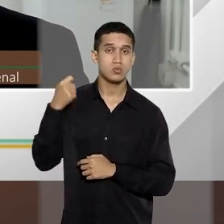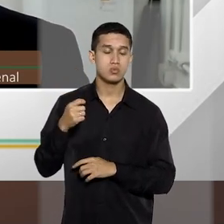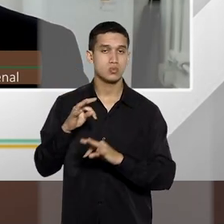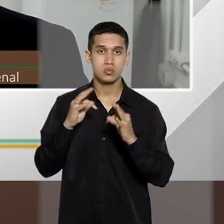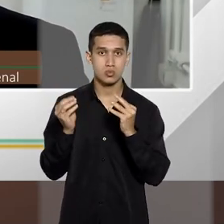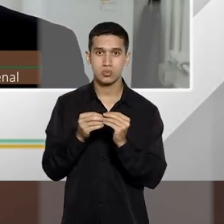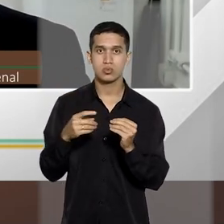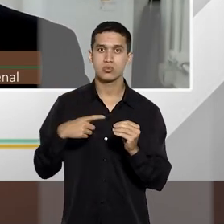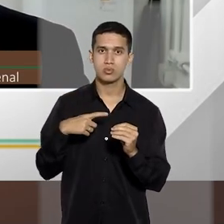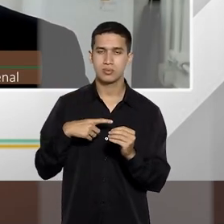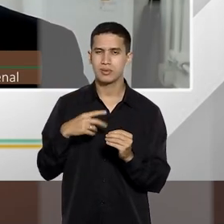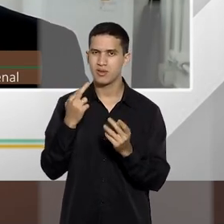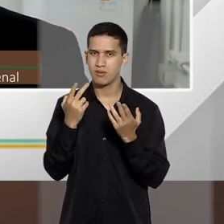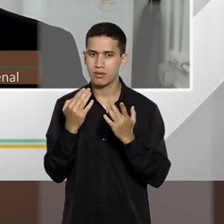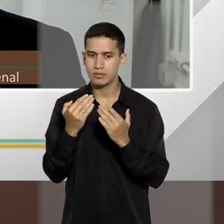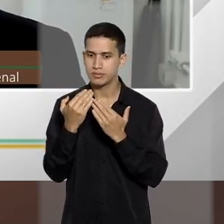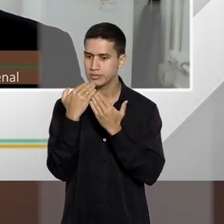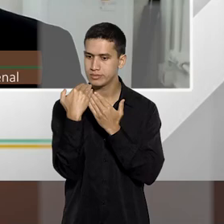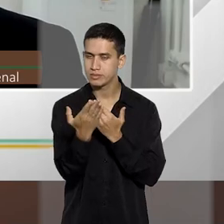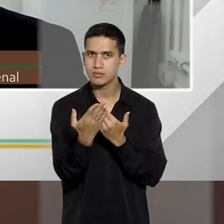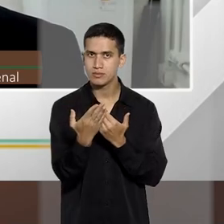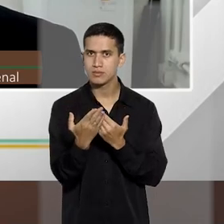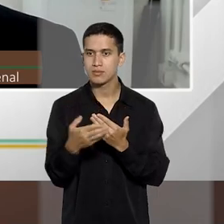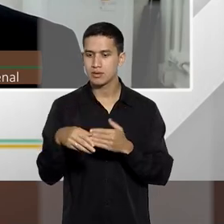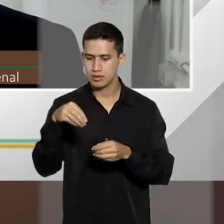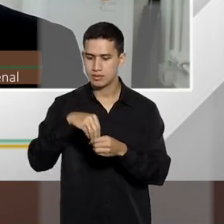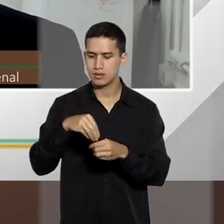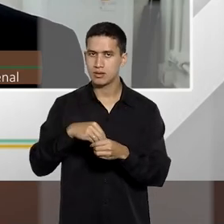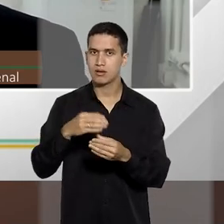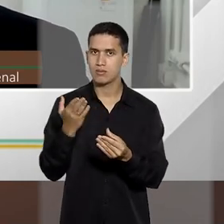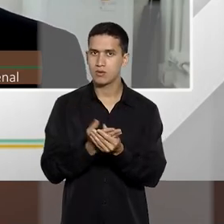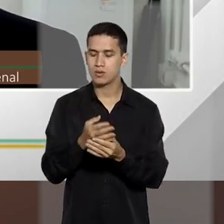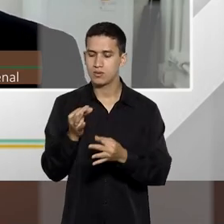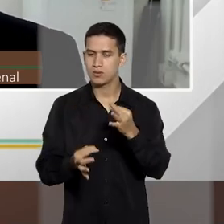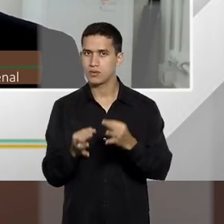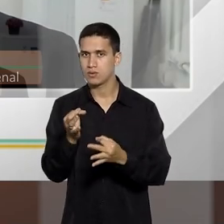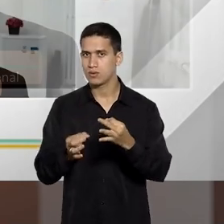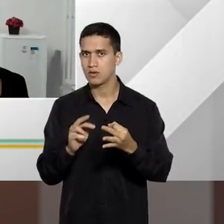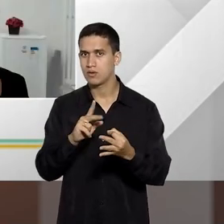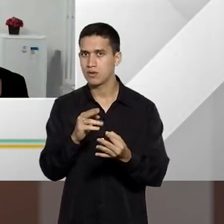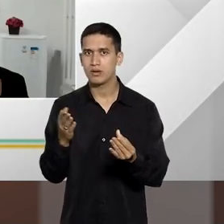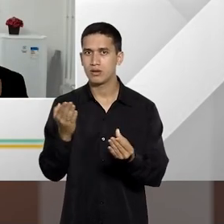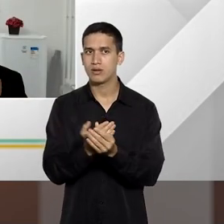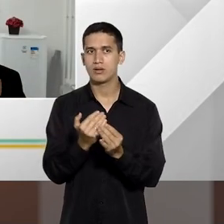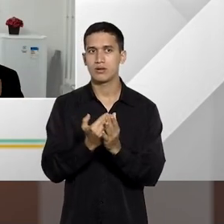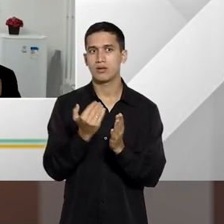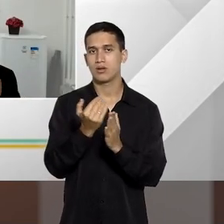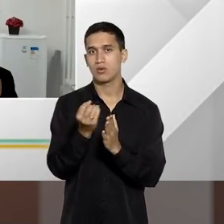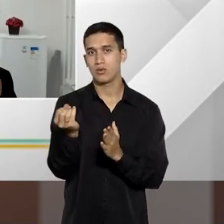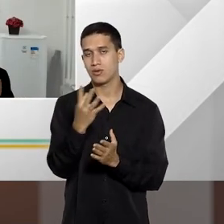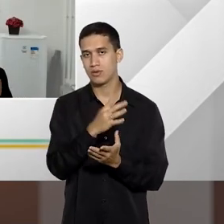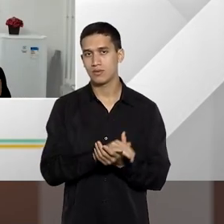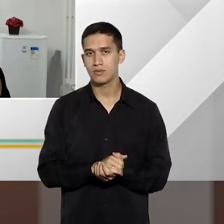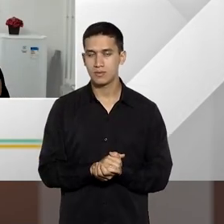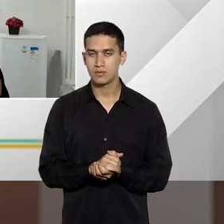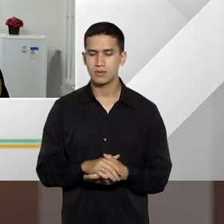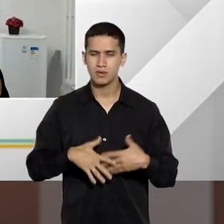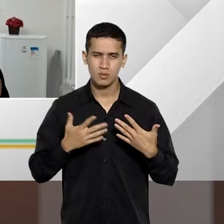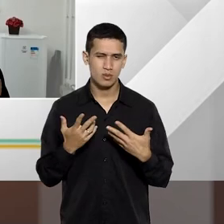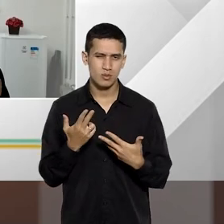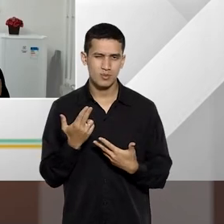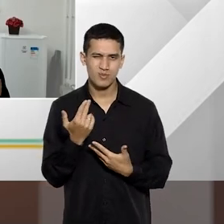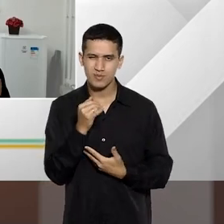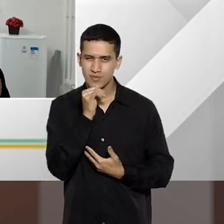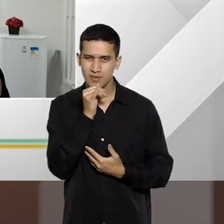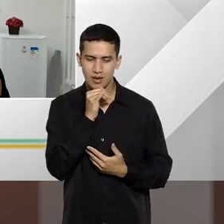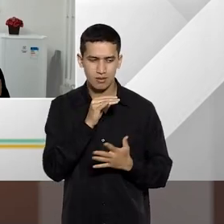ponta da lança recebendo os casos, vamos dizer, mais frescos assim. Bom, a gente está pincelando, digamos assim,